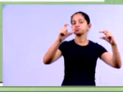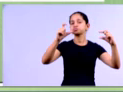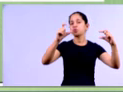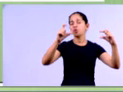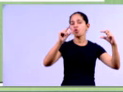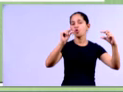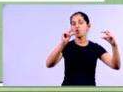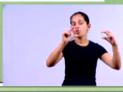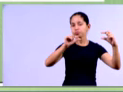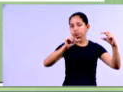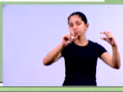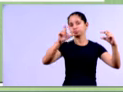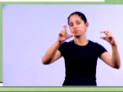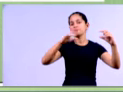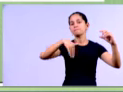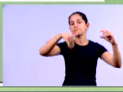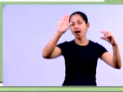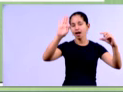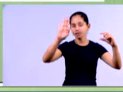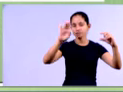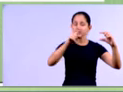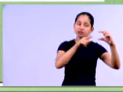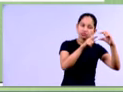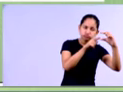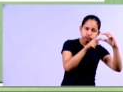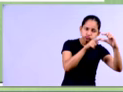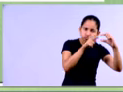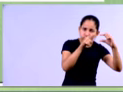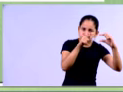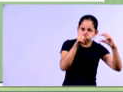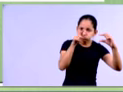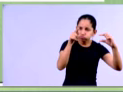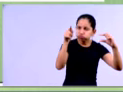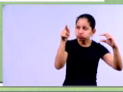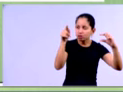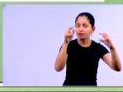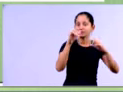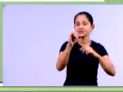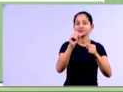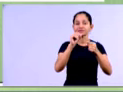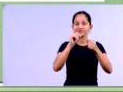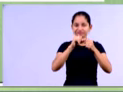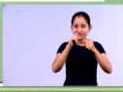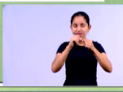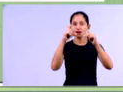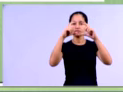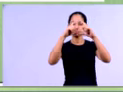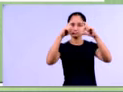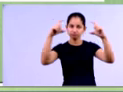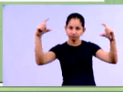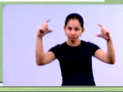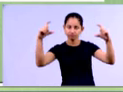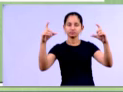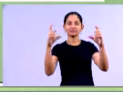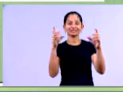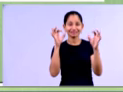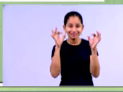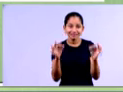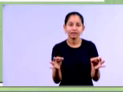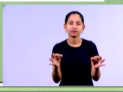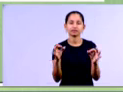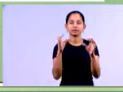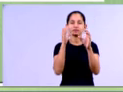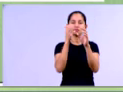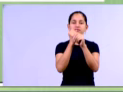para 4 milhões e 818, então, se nós pegarmos o valor da receita líquida de 2013, 4 milhões e